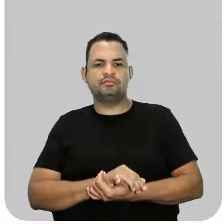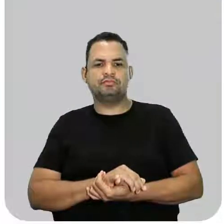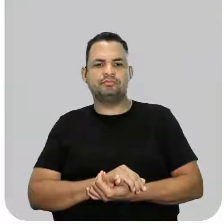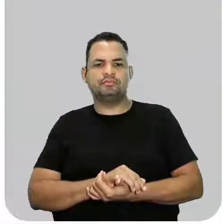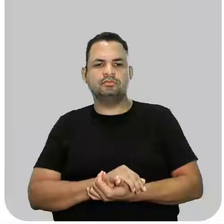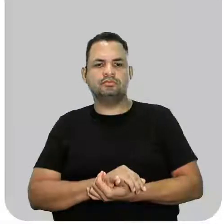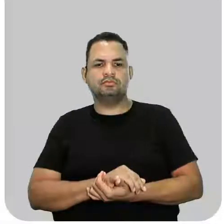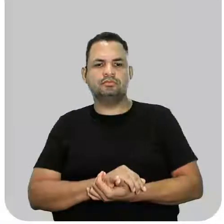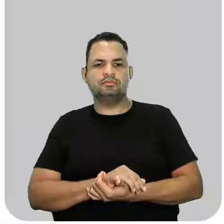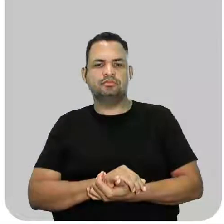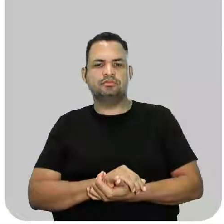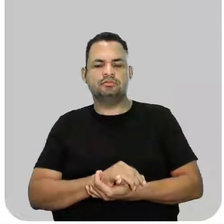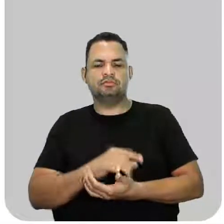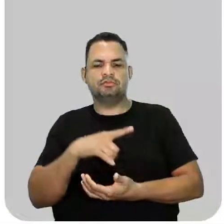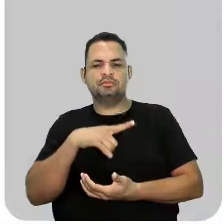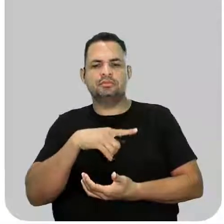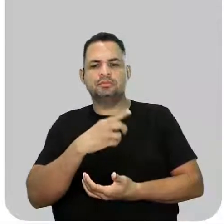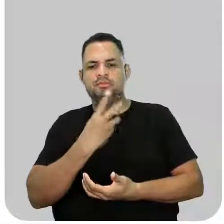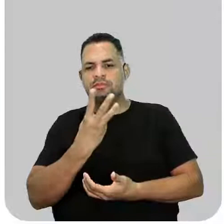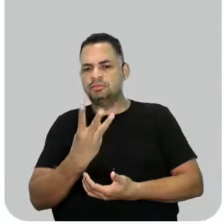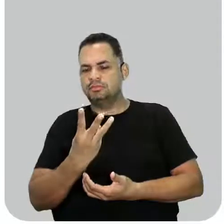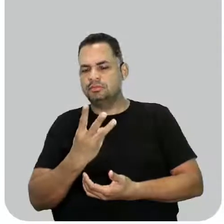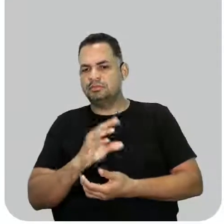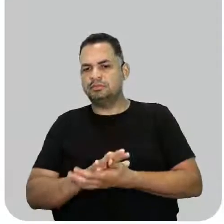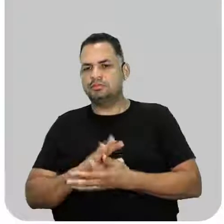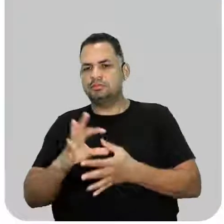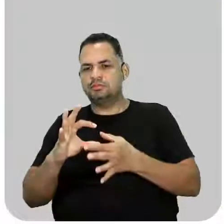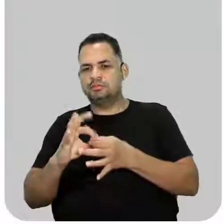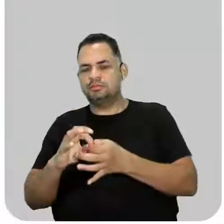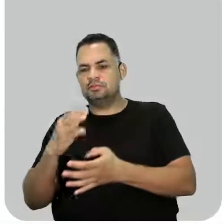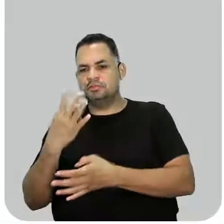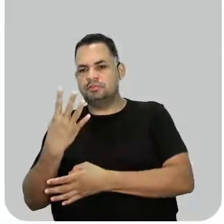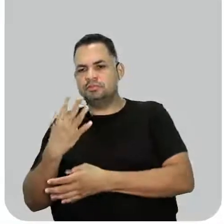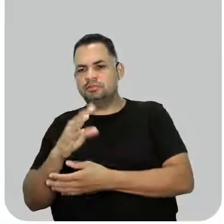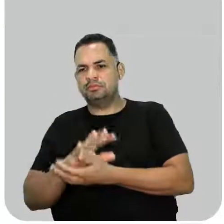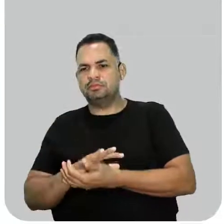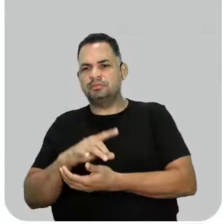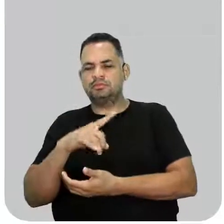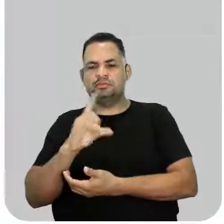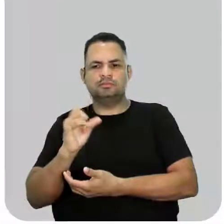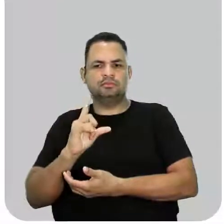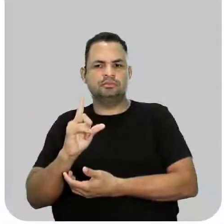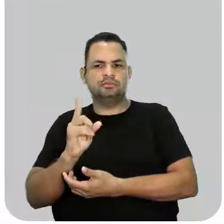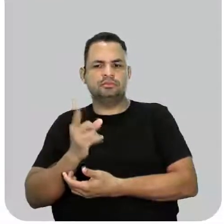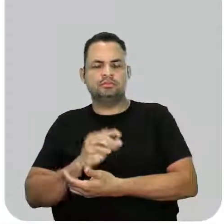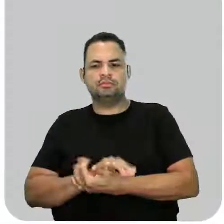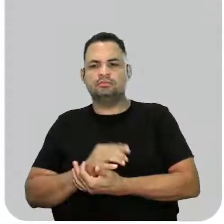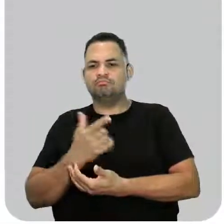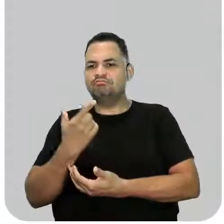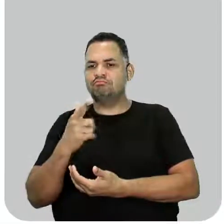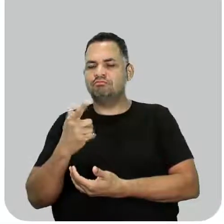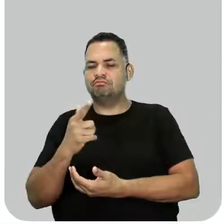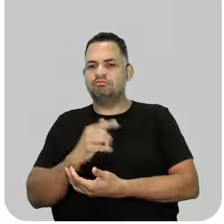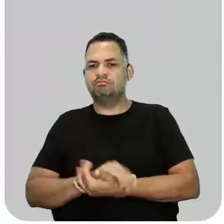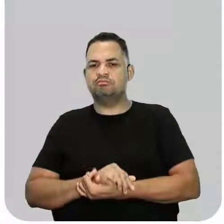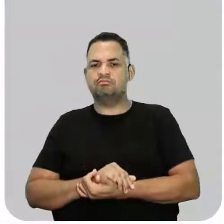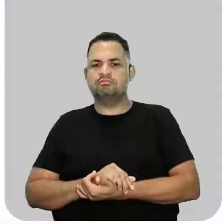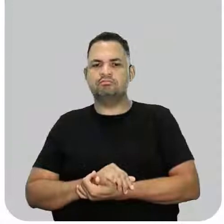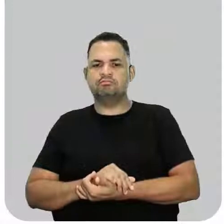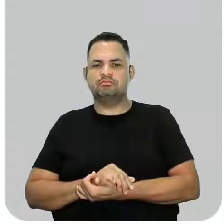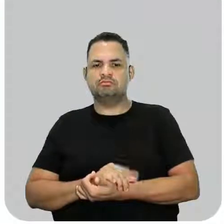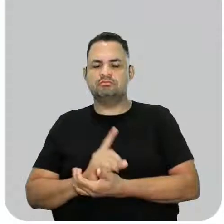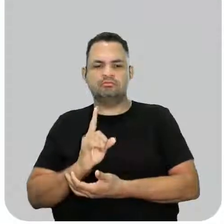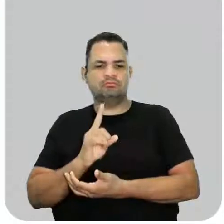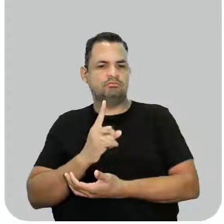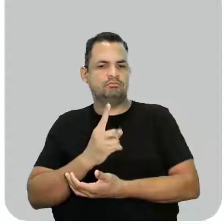onde mais. Cadeia 3. Cadeia 4. Aqui ele tem hidroxila, gente? Não. Aqui ele tem